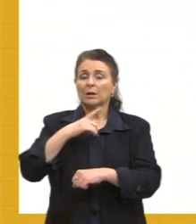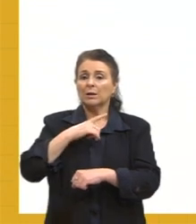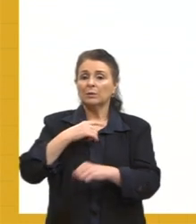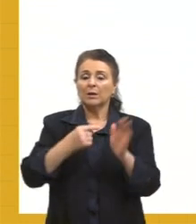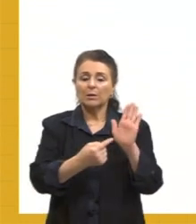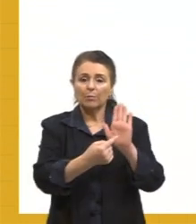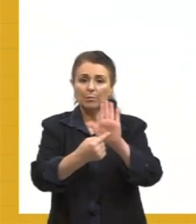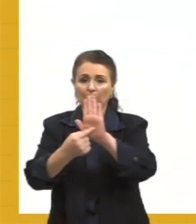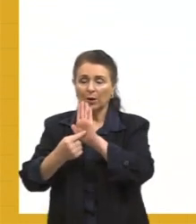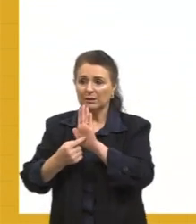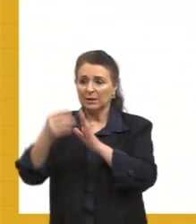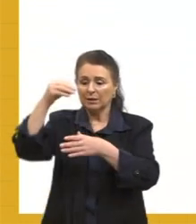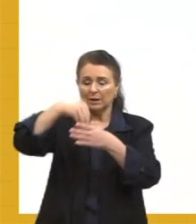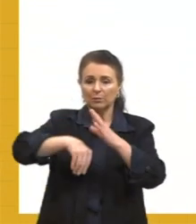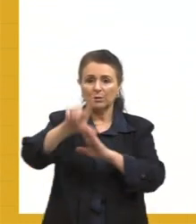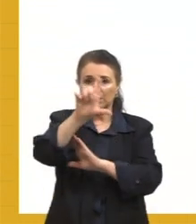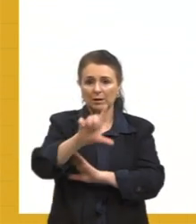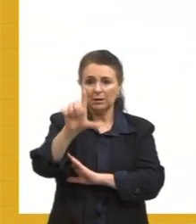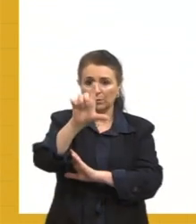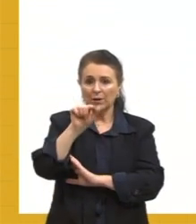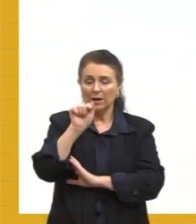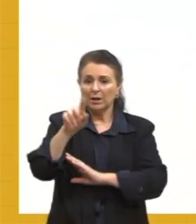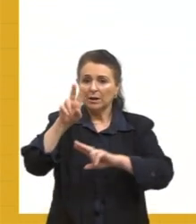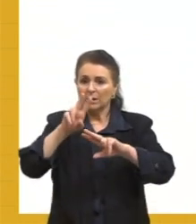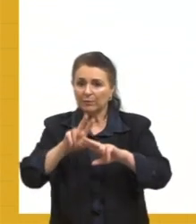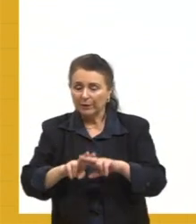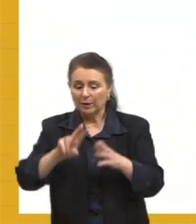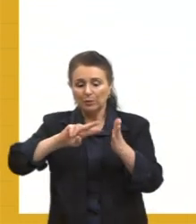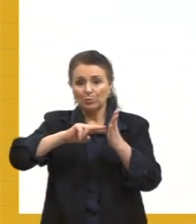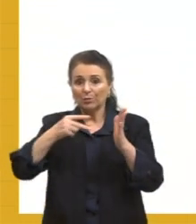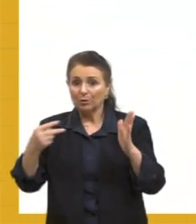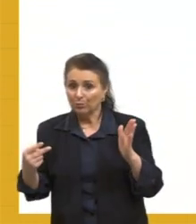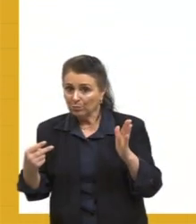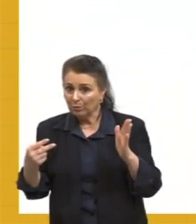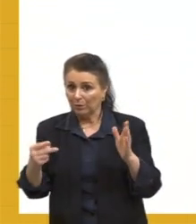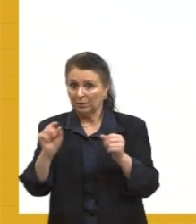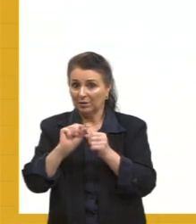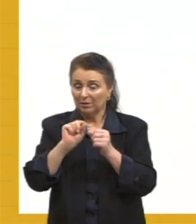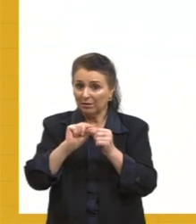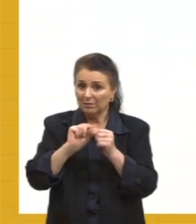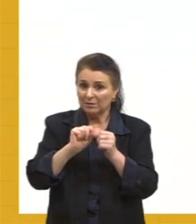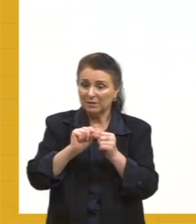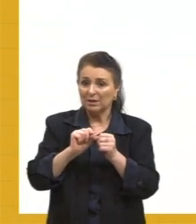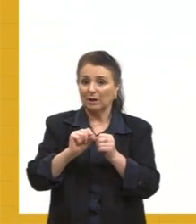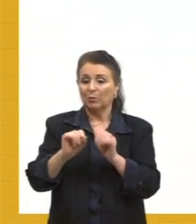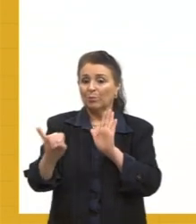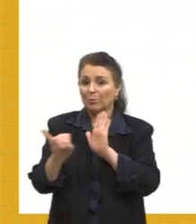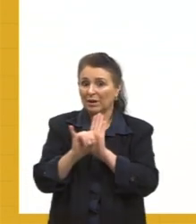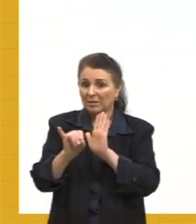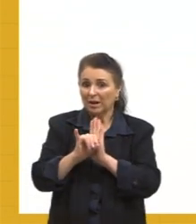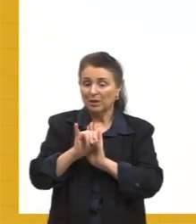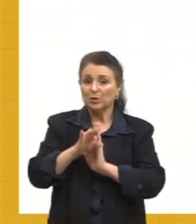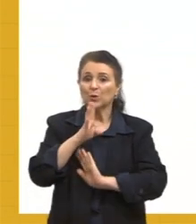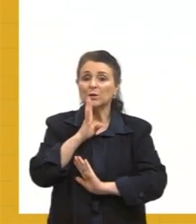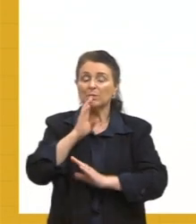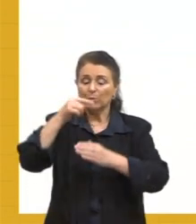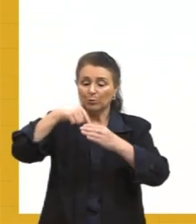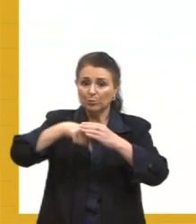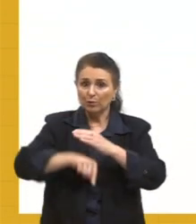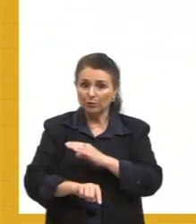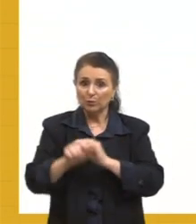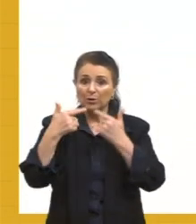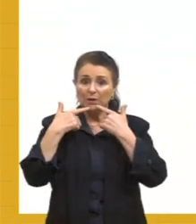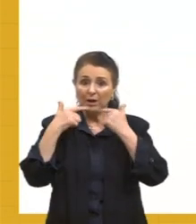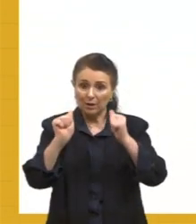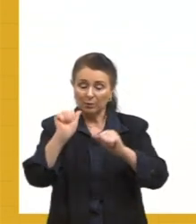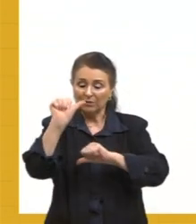traz isso para a literatura, ele fica, se o tradutor não tiver uma identidade, um conhecimento profundo daquela língua e